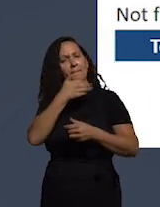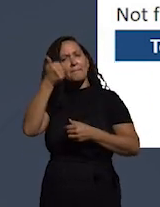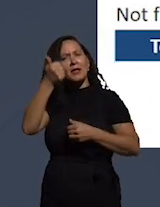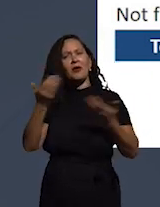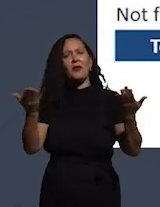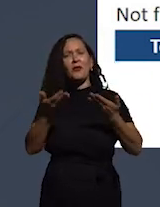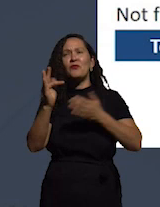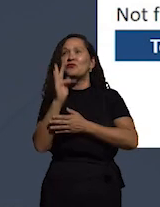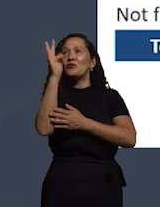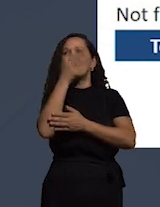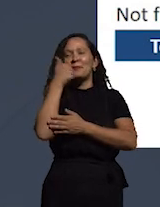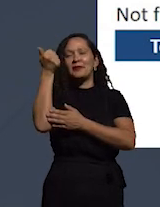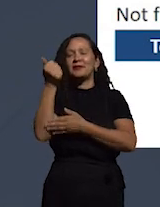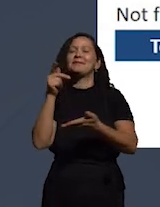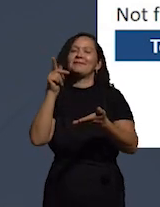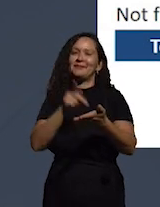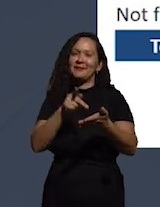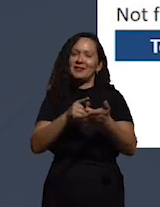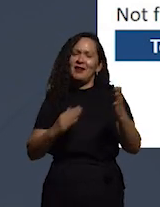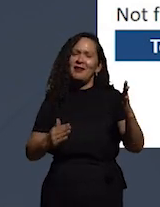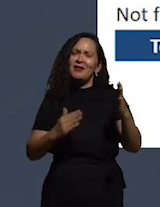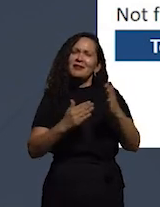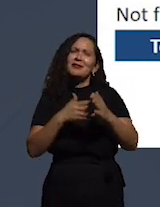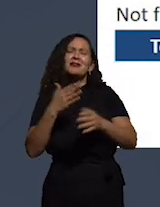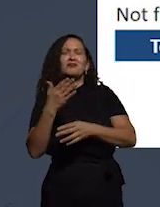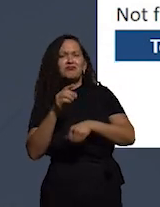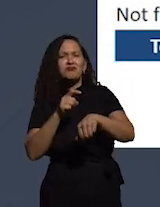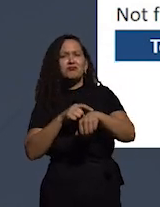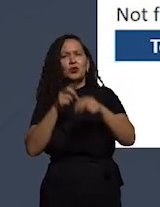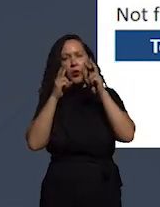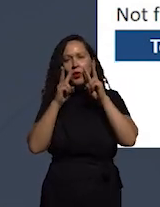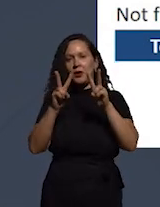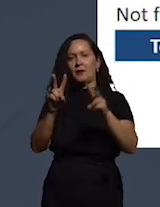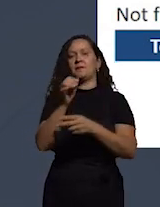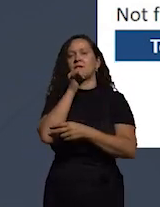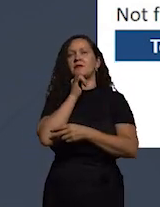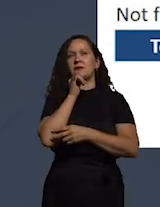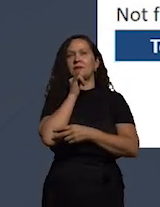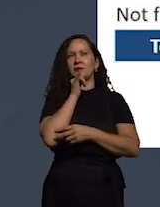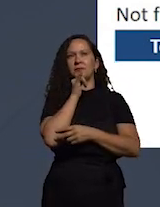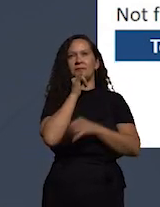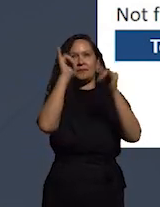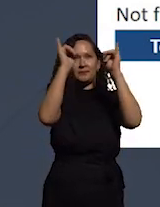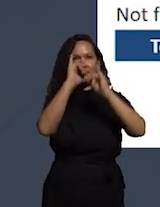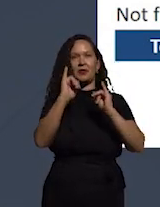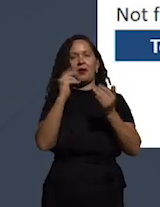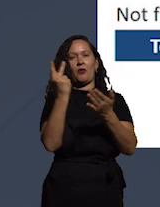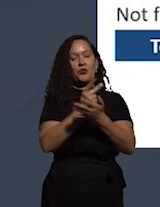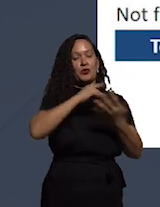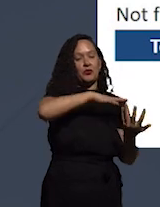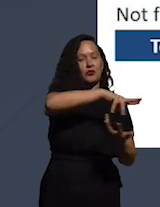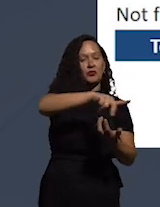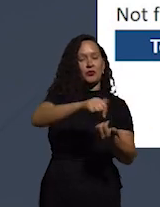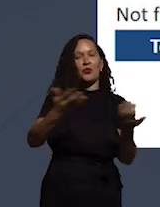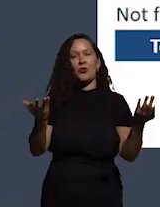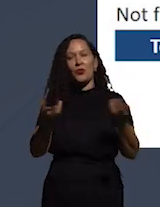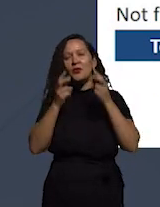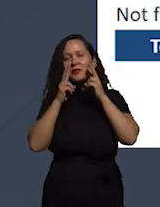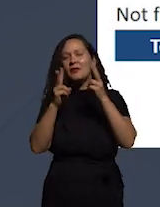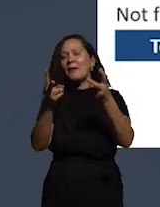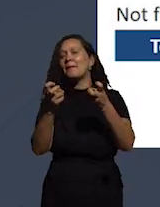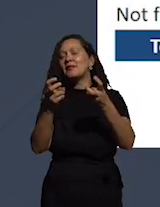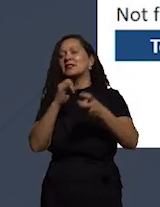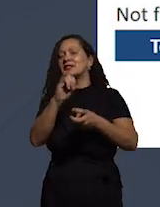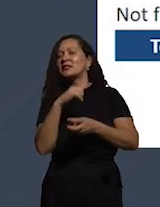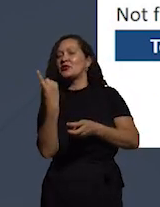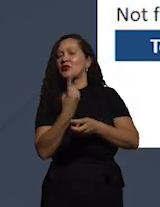fazendo e de fato até um certo ponto se vocês olharem por exemplo aqui o que acontece no mundo atualmente vocês vão ver que se nós